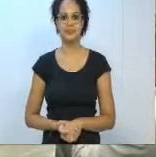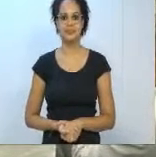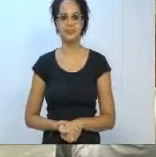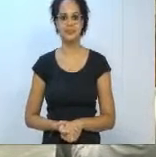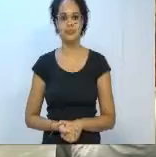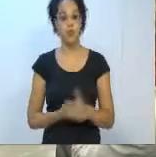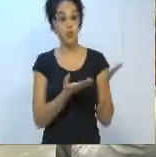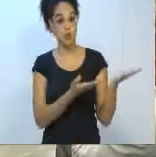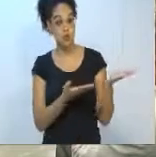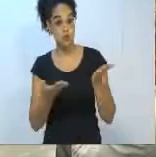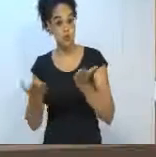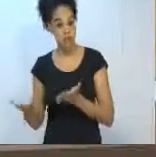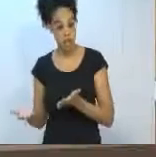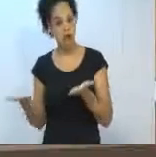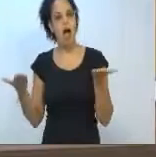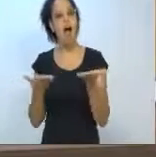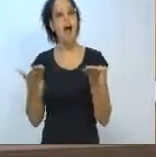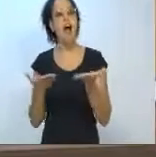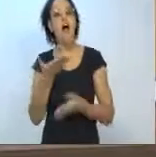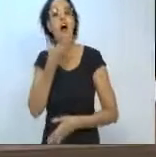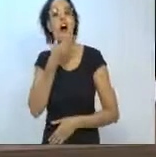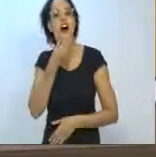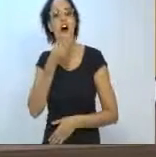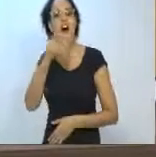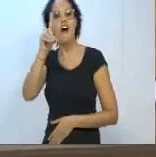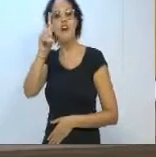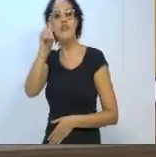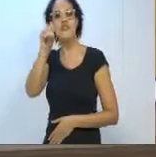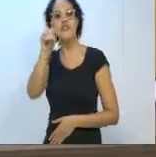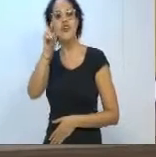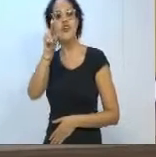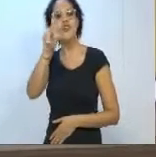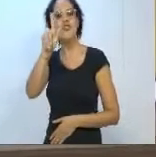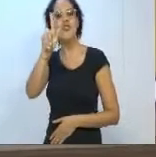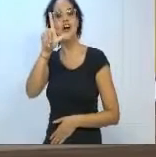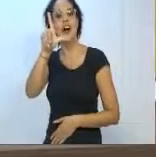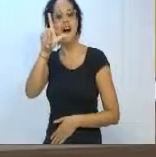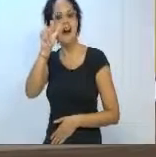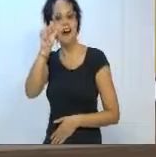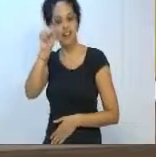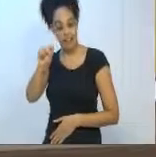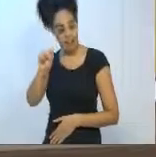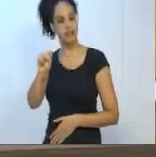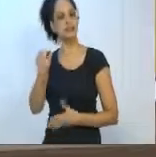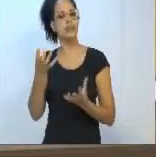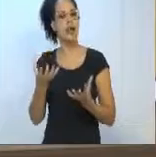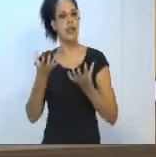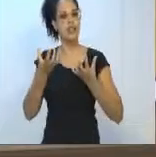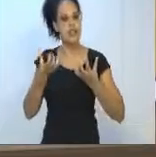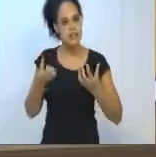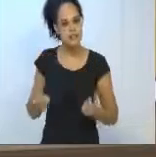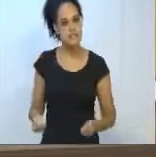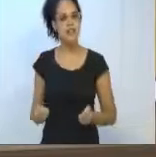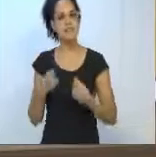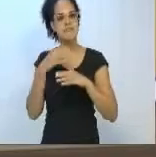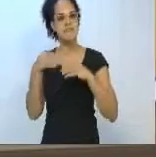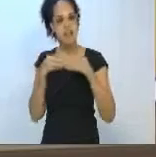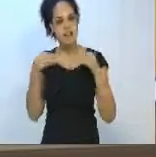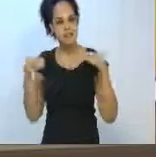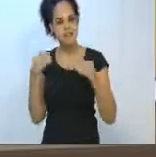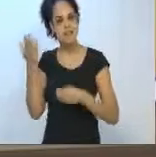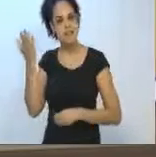Convidamos o senhor Douglas Melo, justamente com familiares e amigos, para receber a comenda das mãos do vereador Almi Vieira.